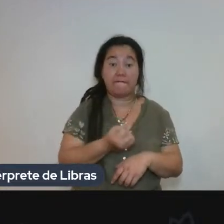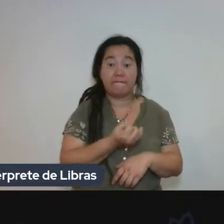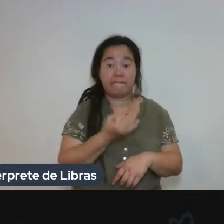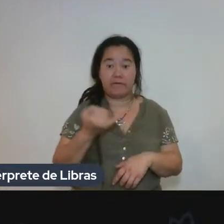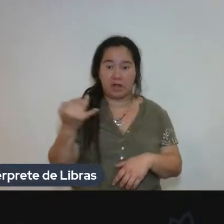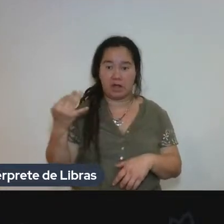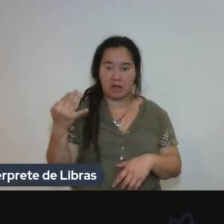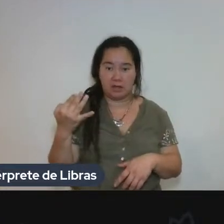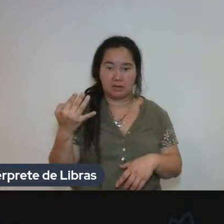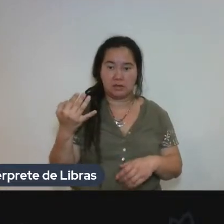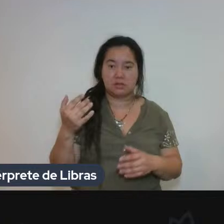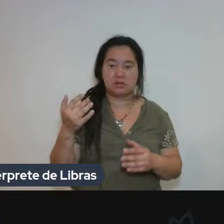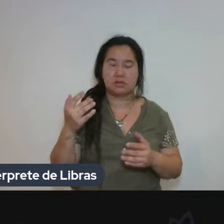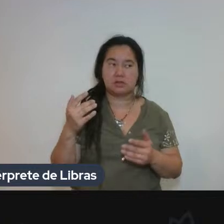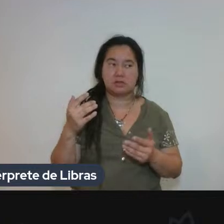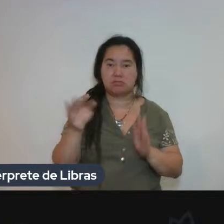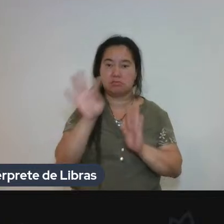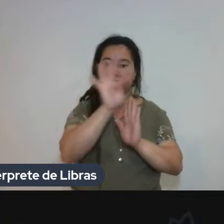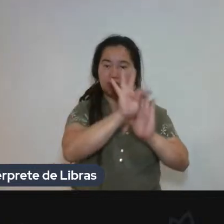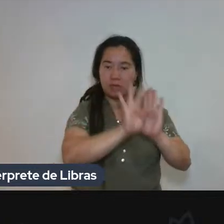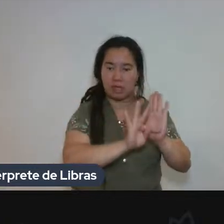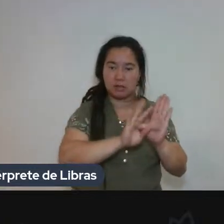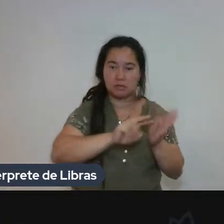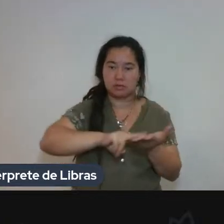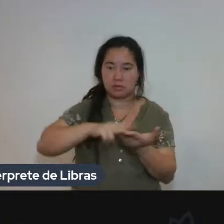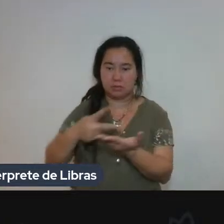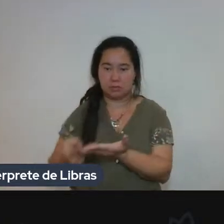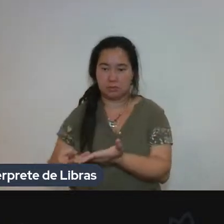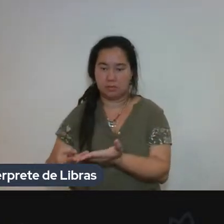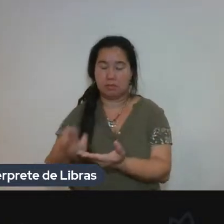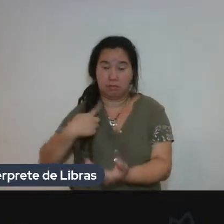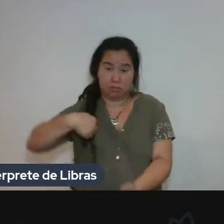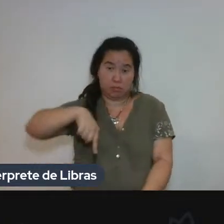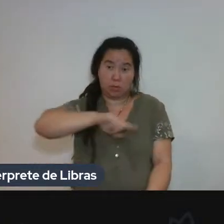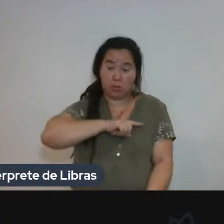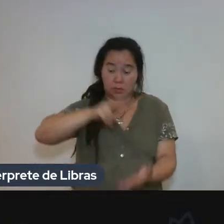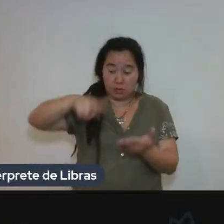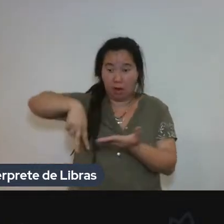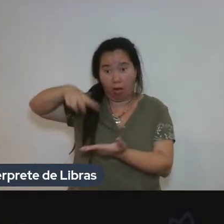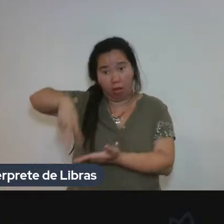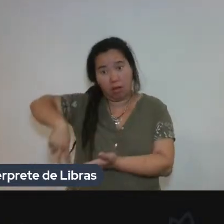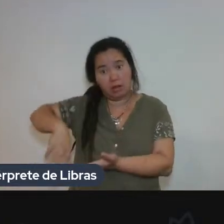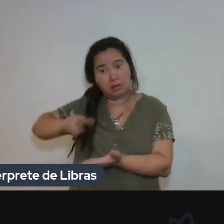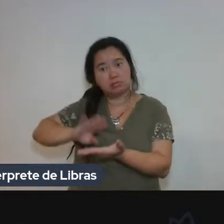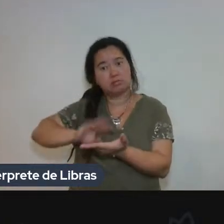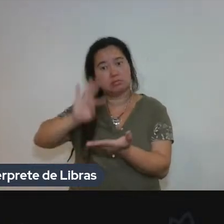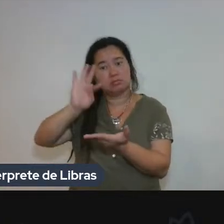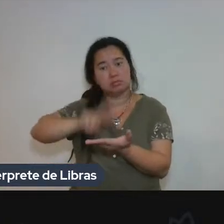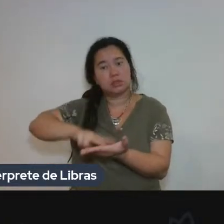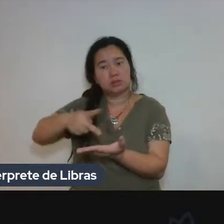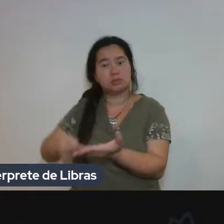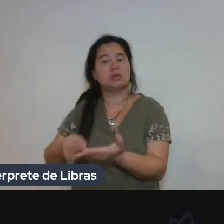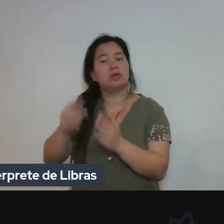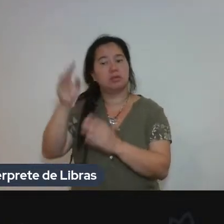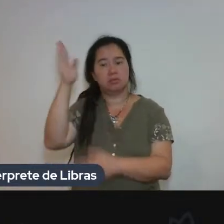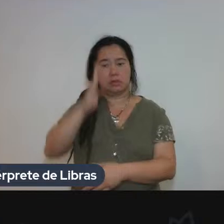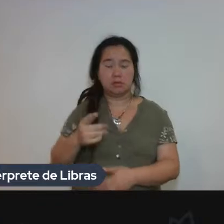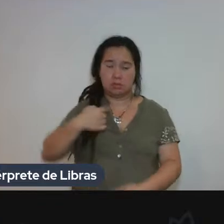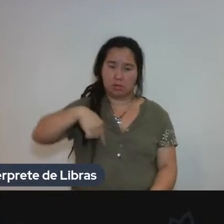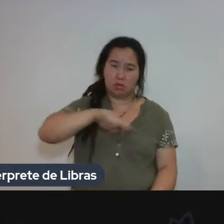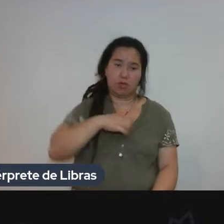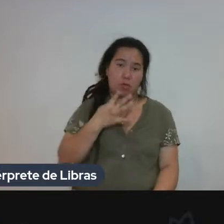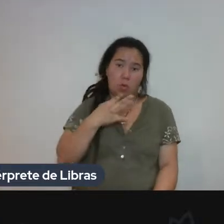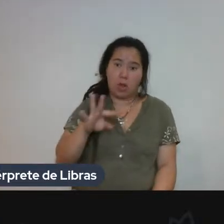que são traduzidas. Nós somos leitores de traduções no Brasil. Nós não dominamos todas as línguas, é impossível